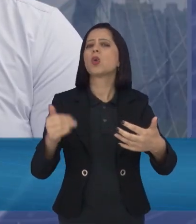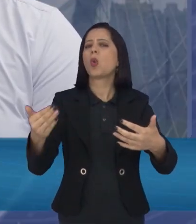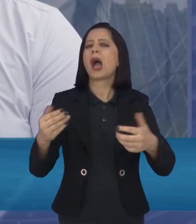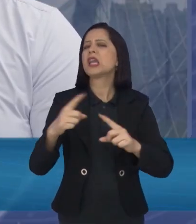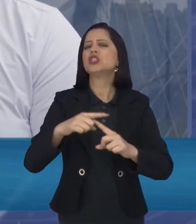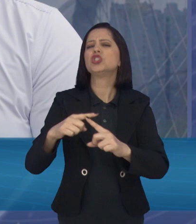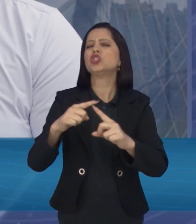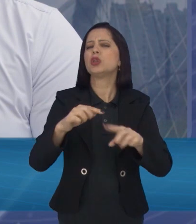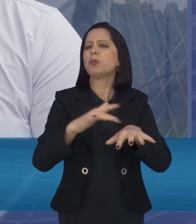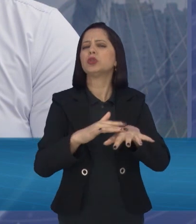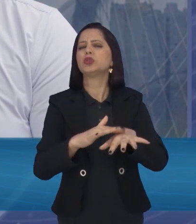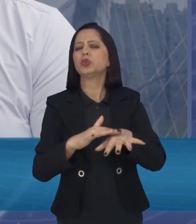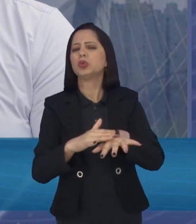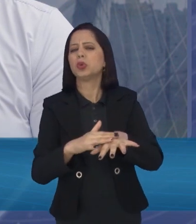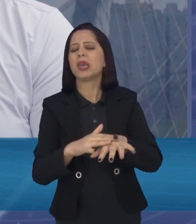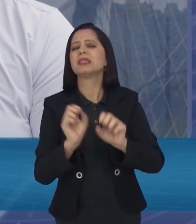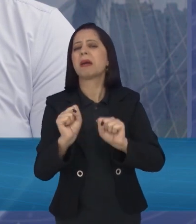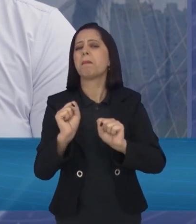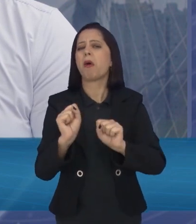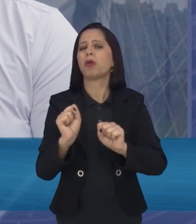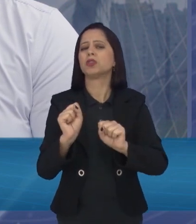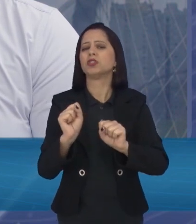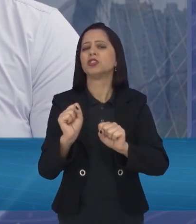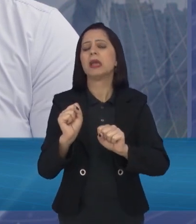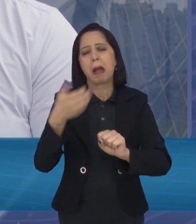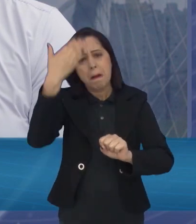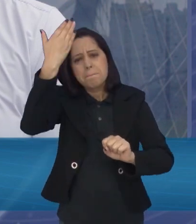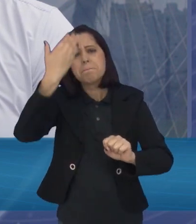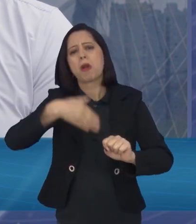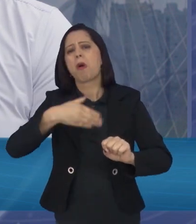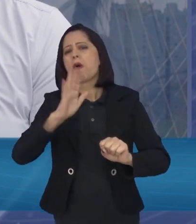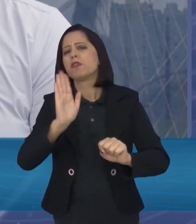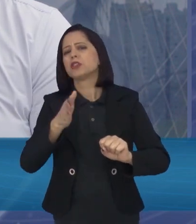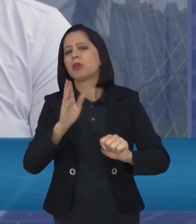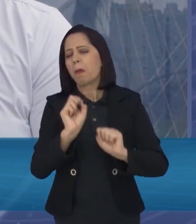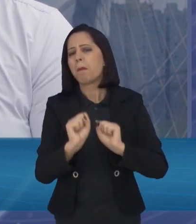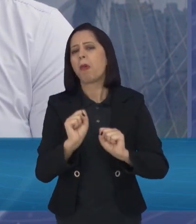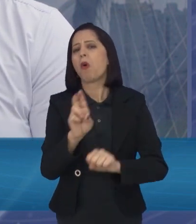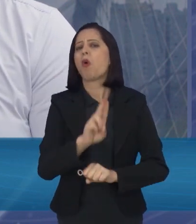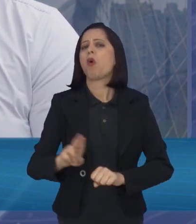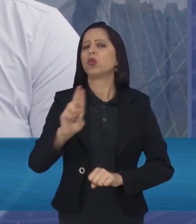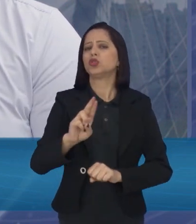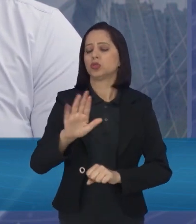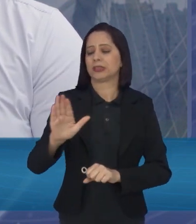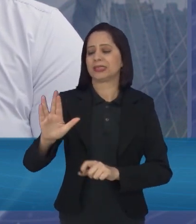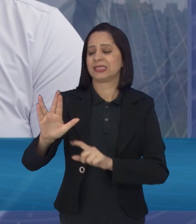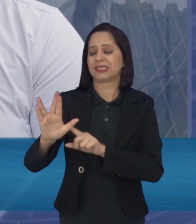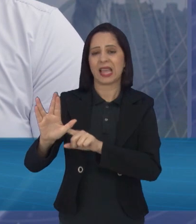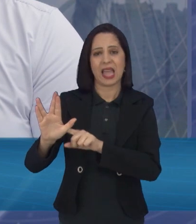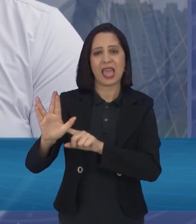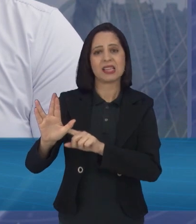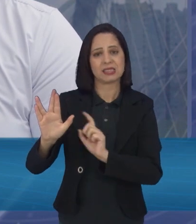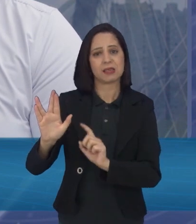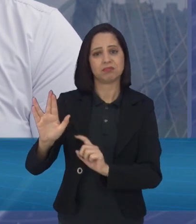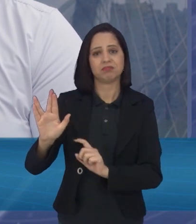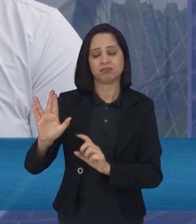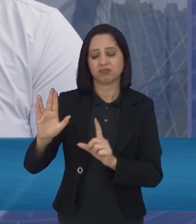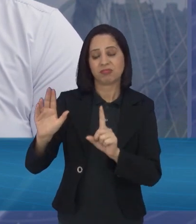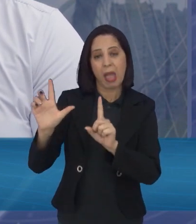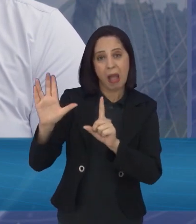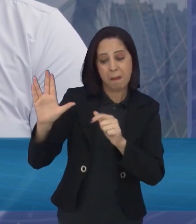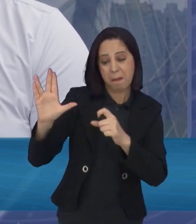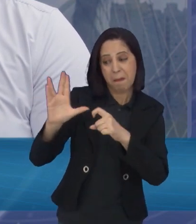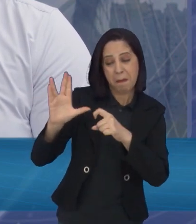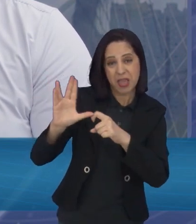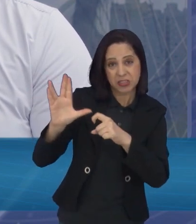que cientificamente já foi comprovado que a cannabis, ela pode ter um efeito para